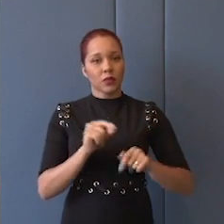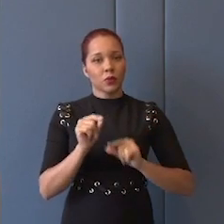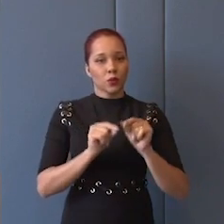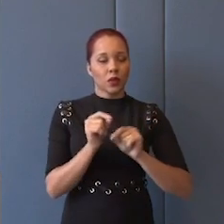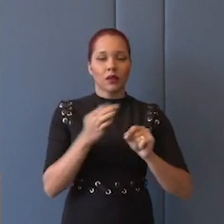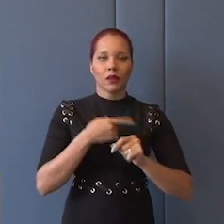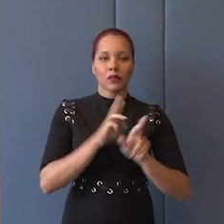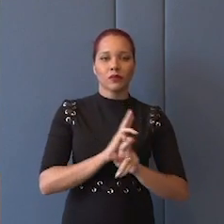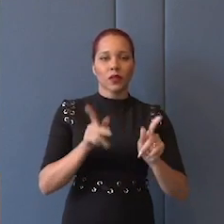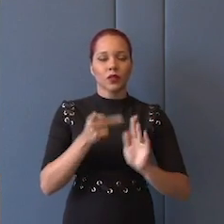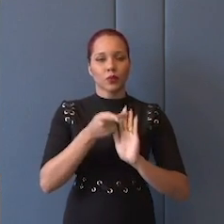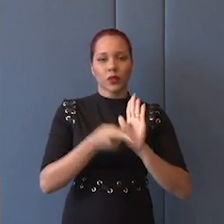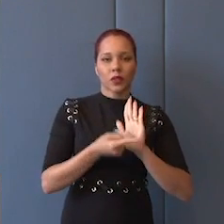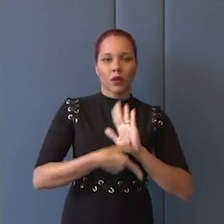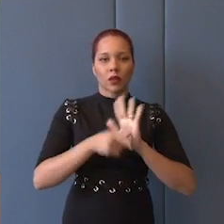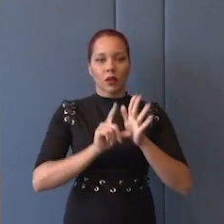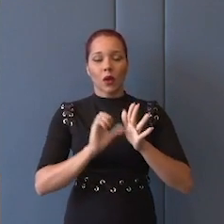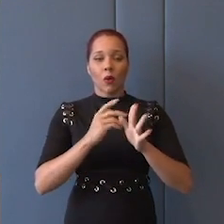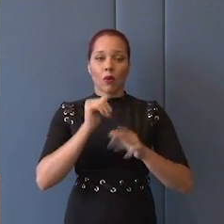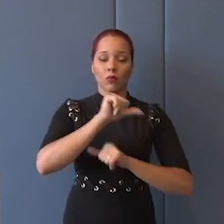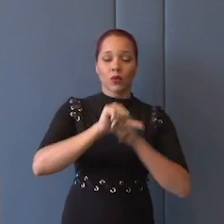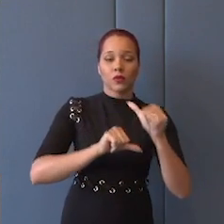que contrariam posições anteriores ou que modificam